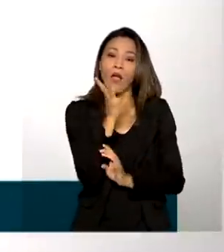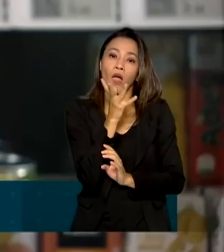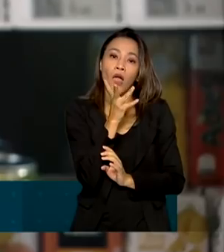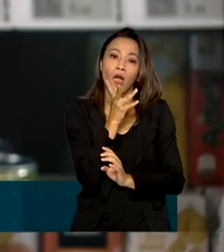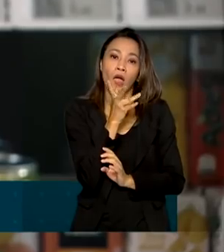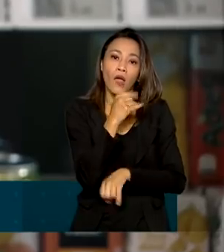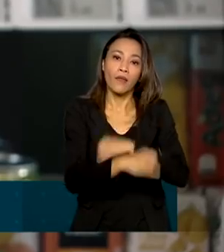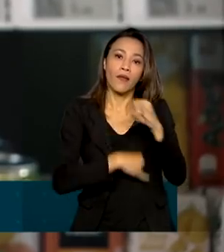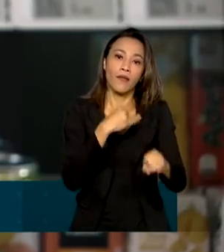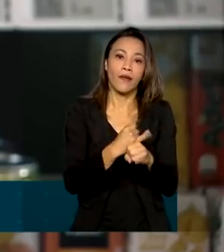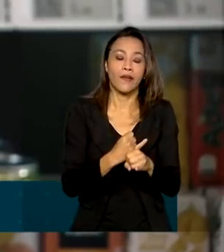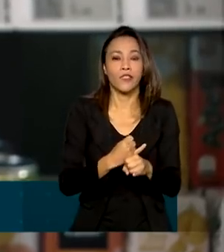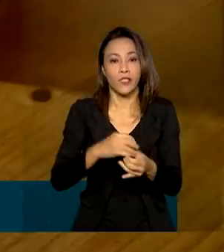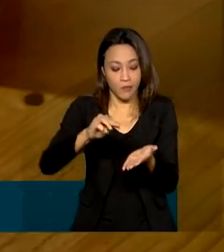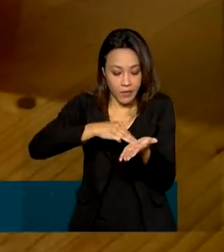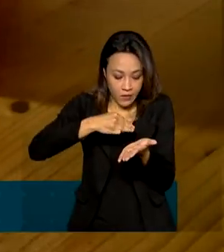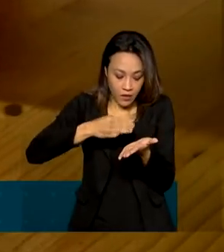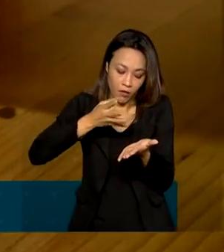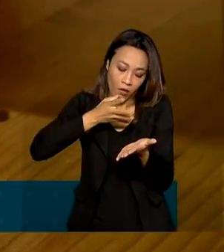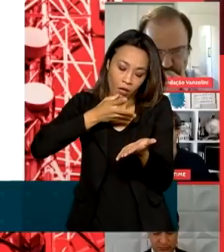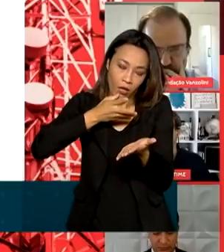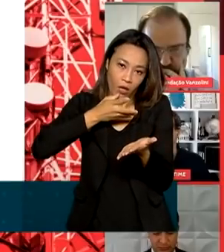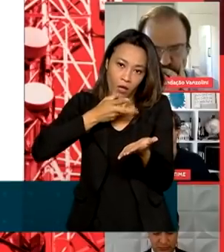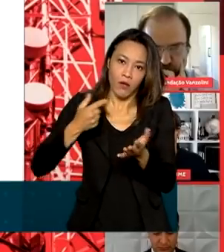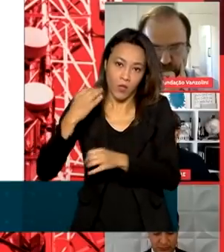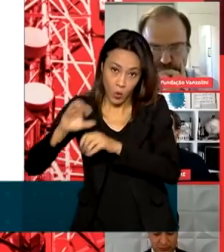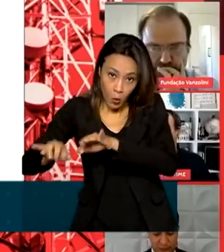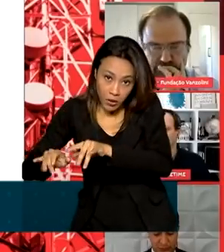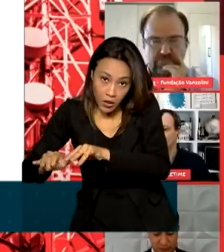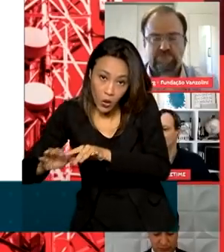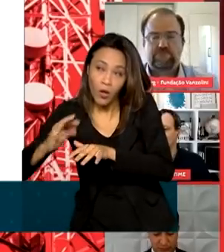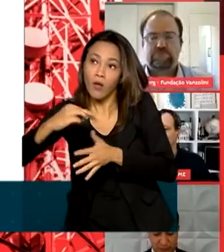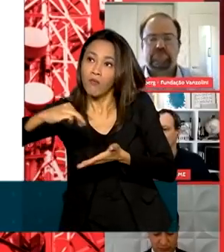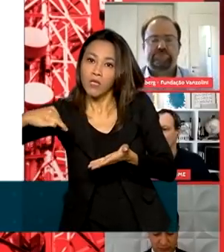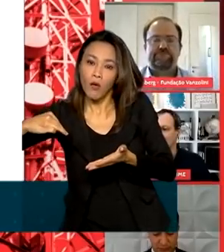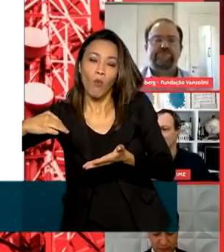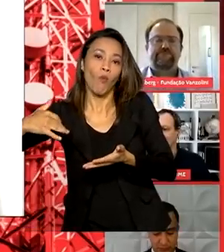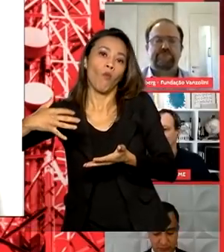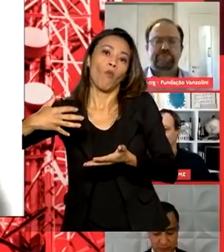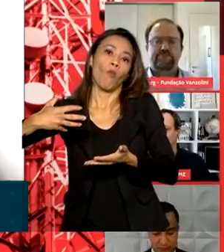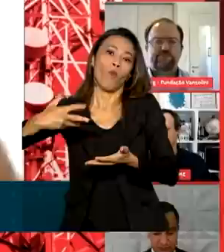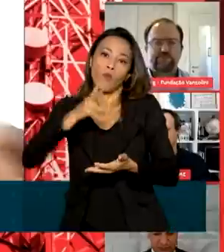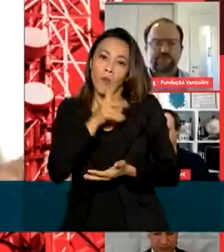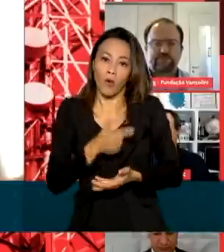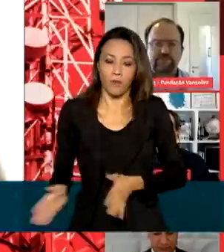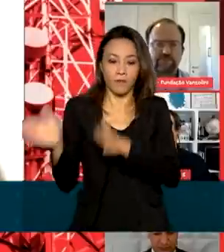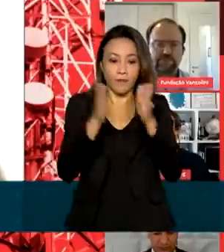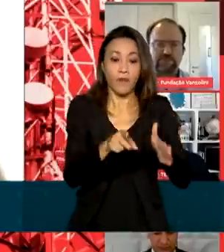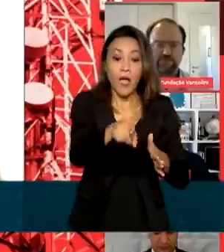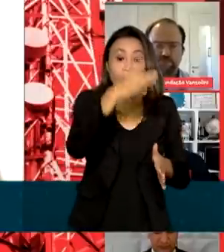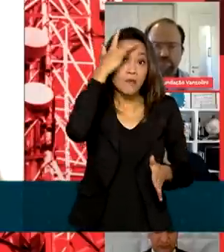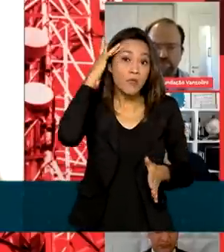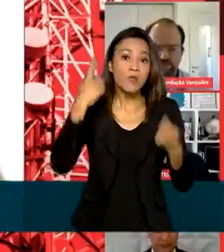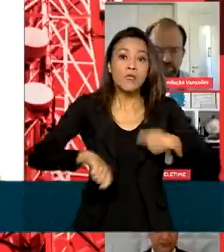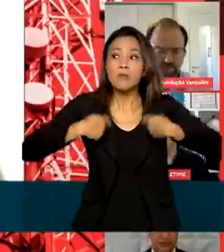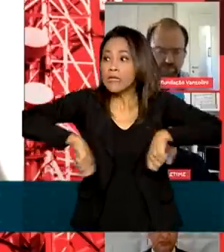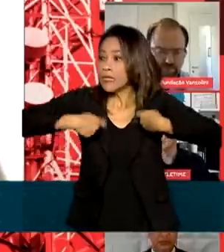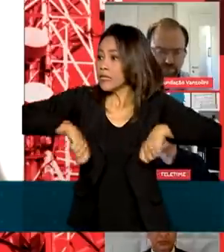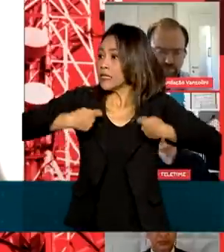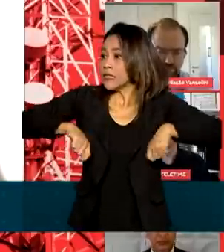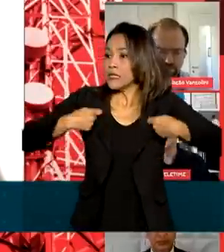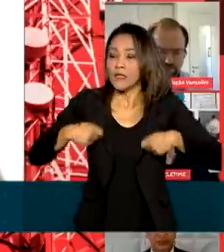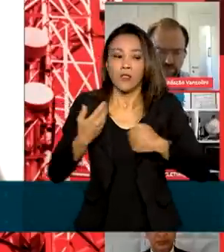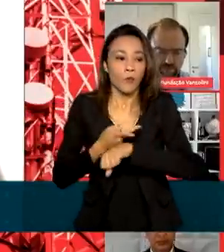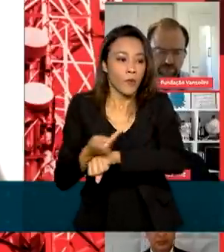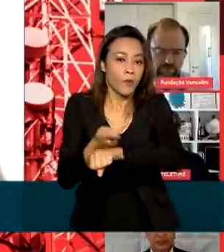e as mensagens não chegam aos celulares e computadores. As pessoas que mais precisam estão desesperadamente atrás de alguma ajuda, mas